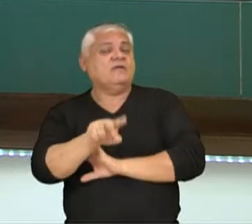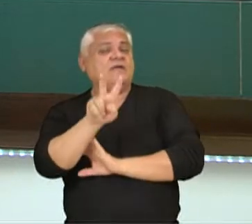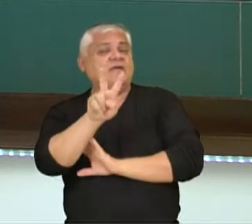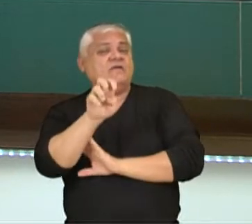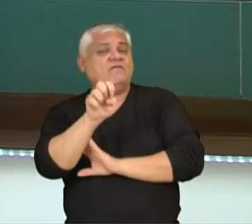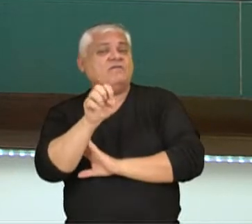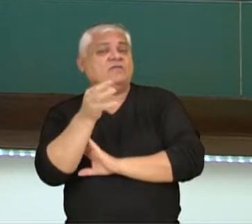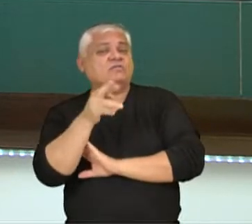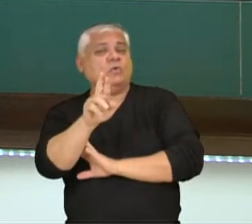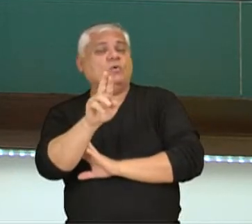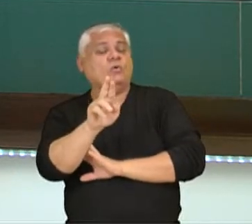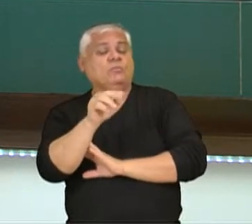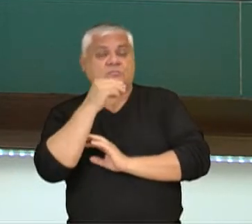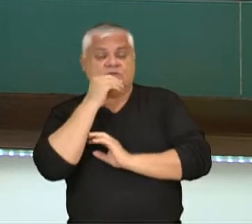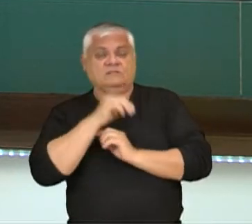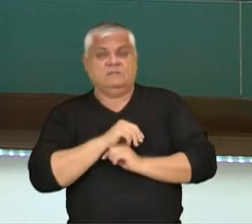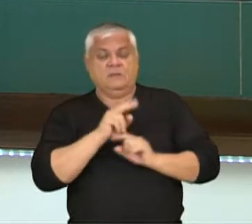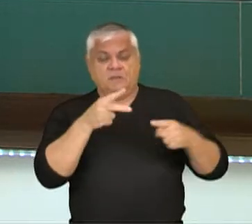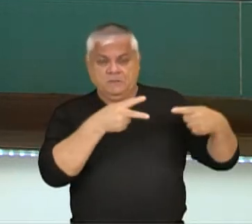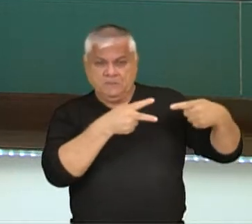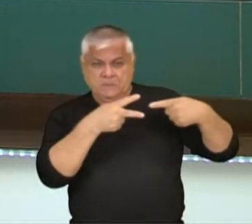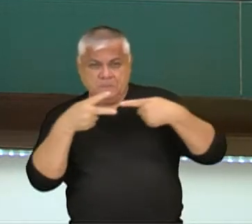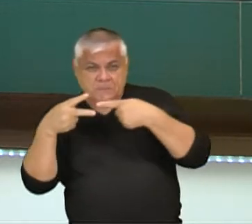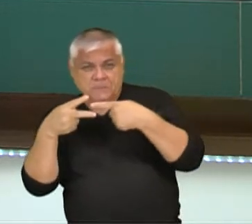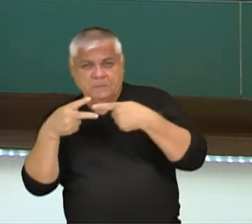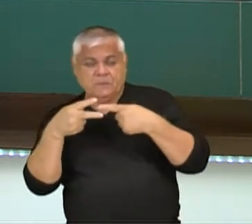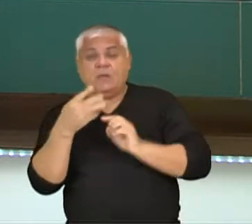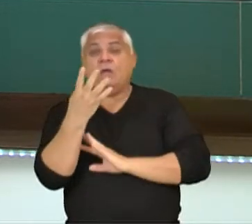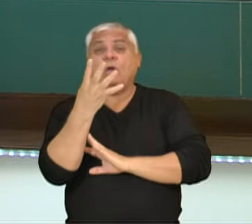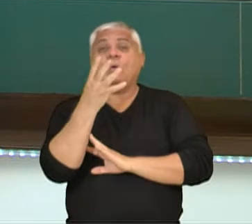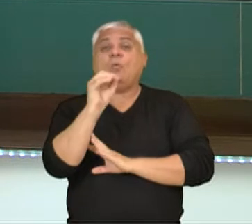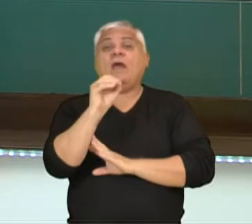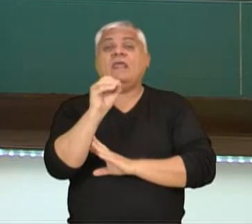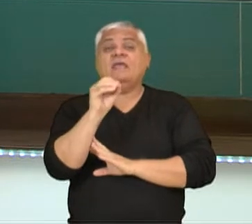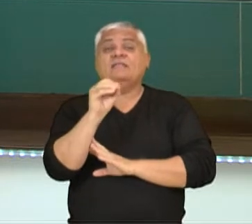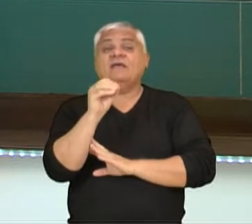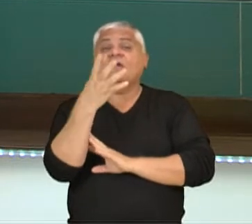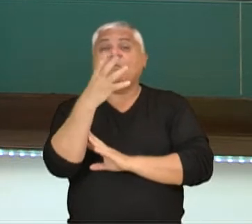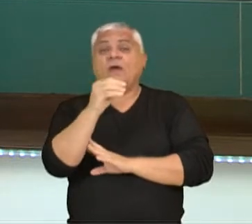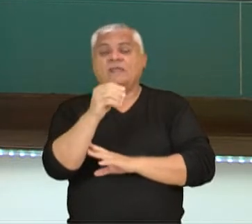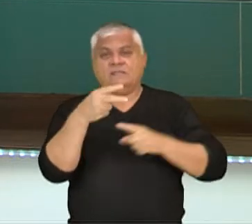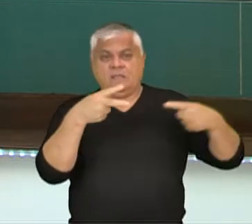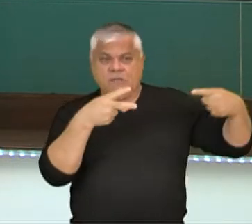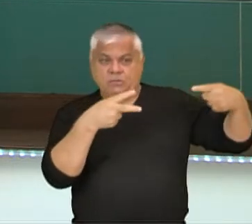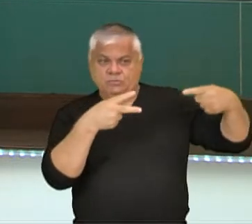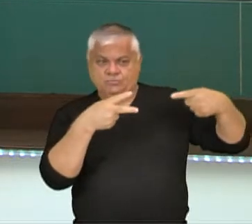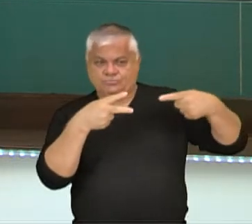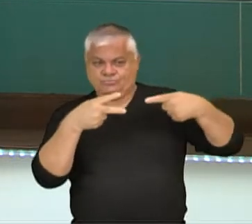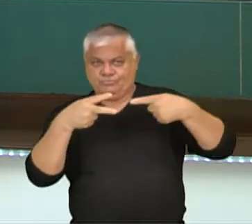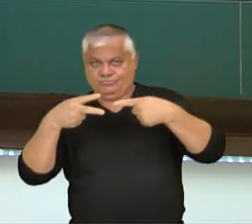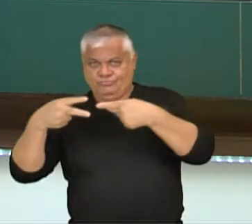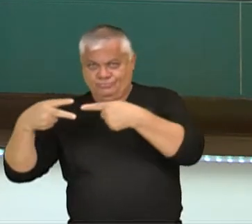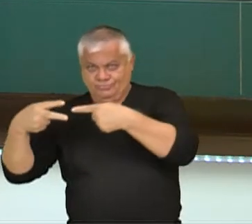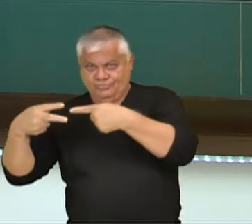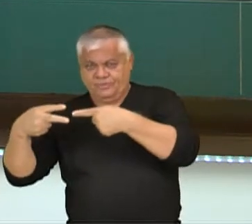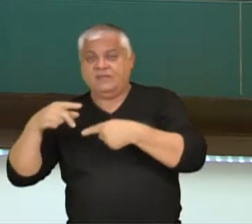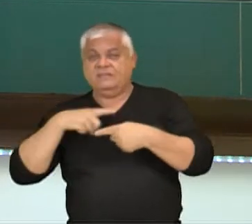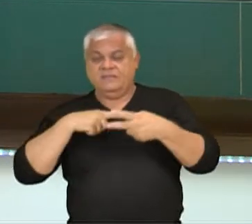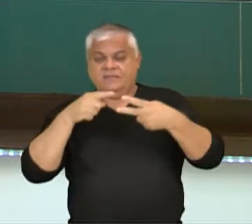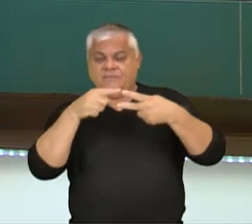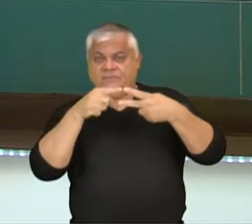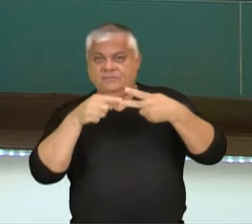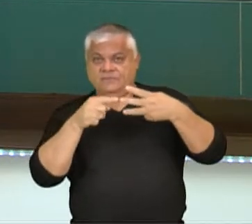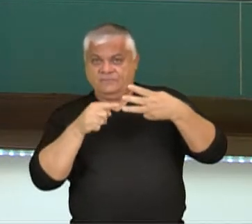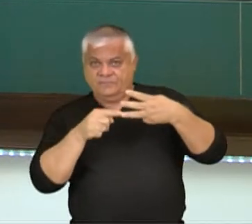aplicar uma força de 40 newtons, você tem esse vetor de 40. E esse vetor, ele é composto por três partes.